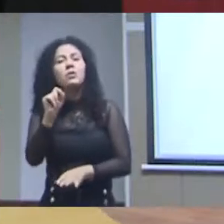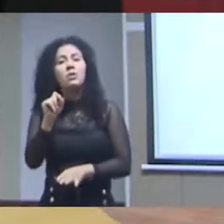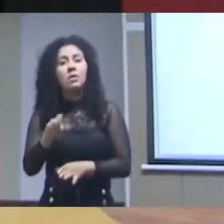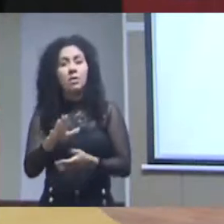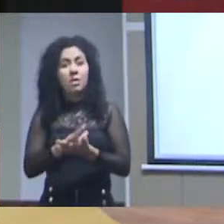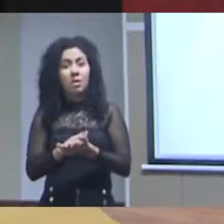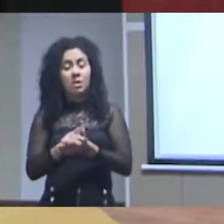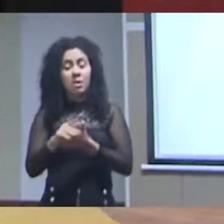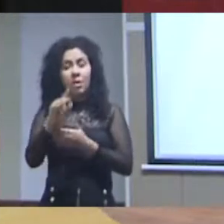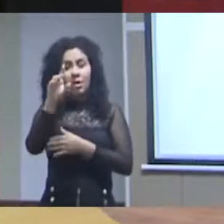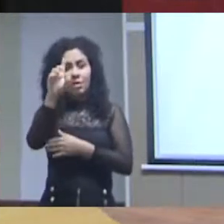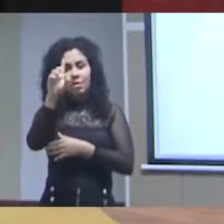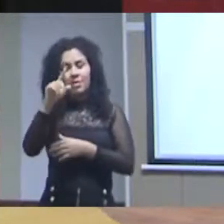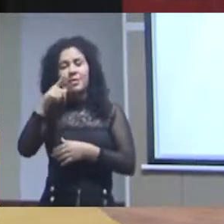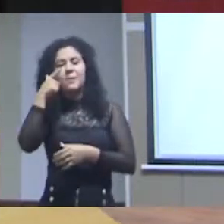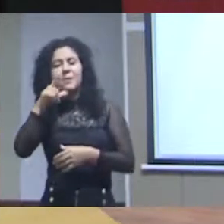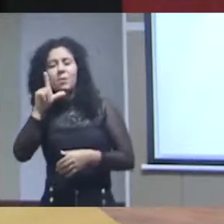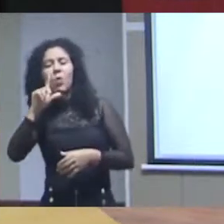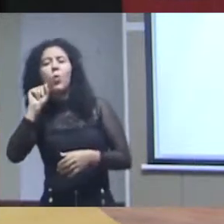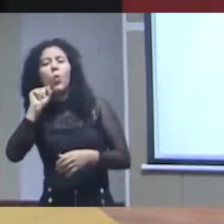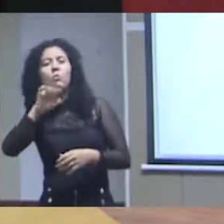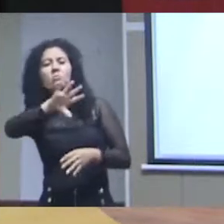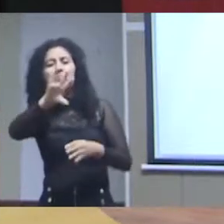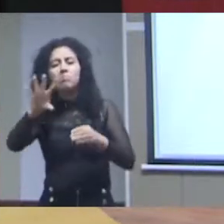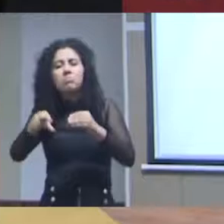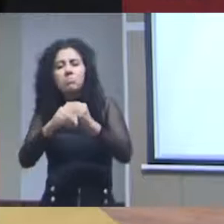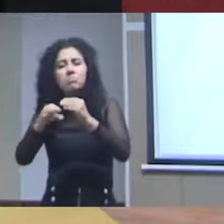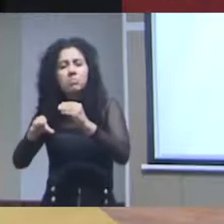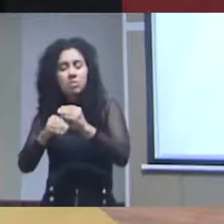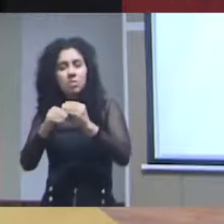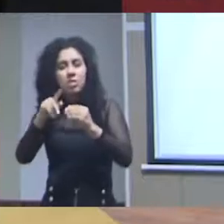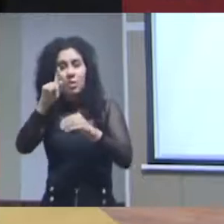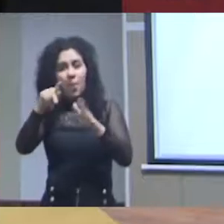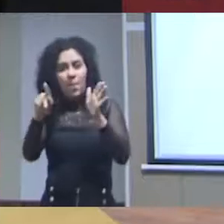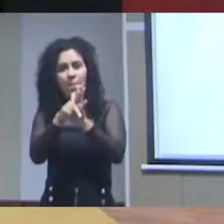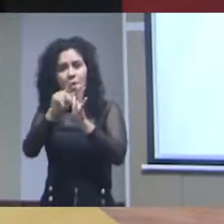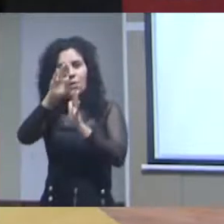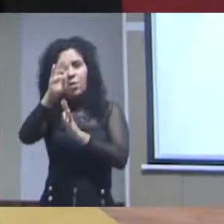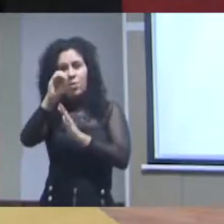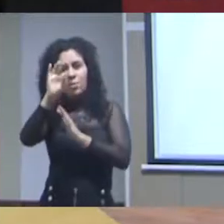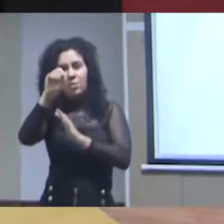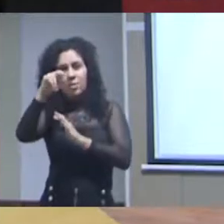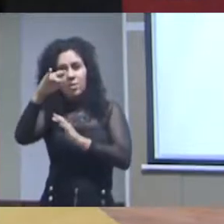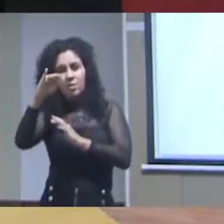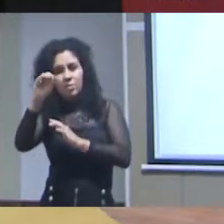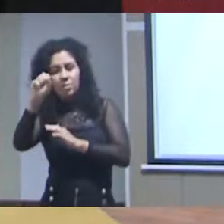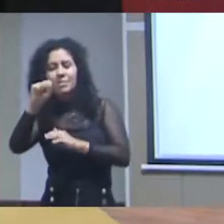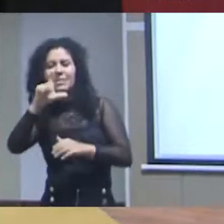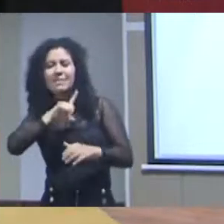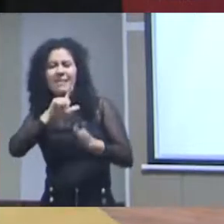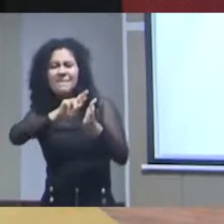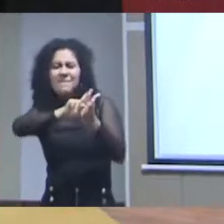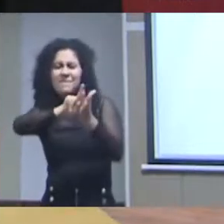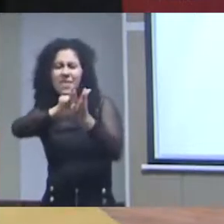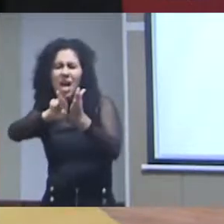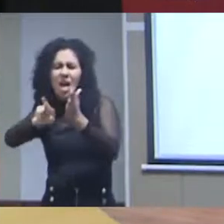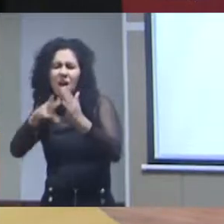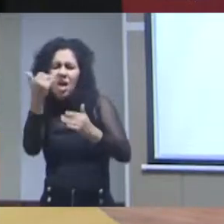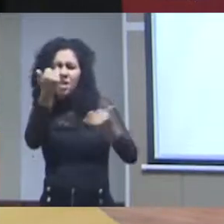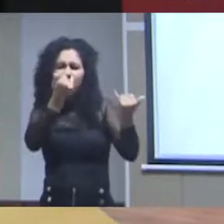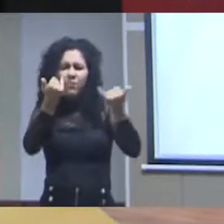detentores de coleções botânicas e científicas já tem